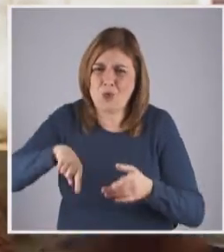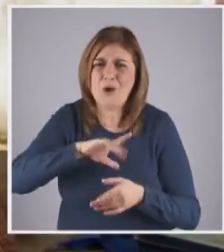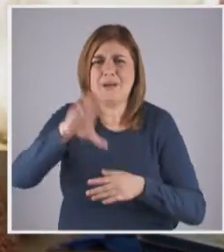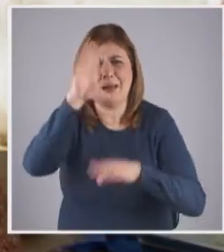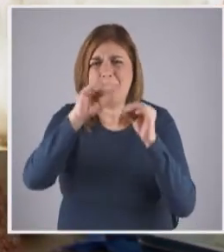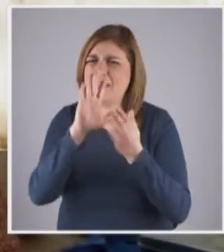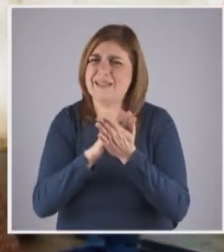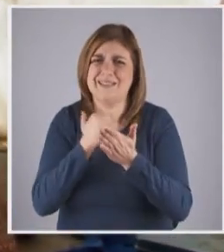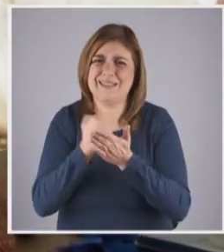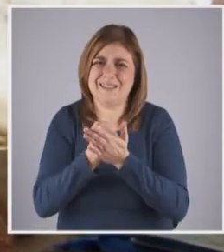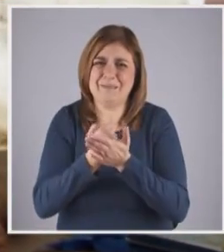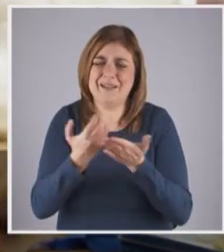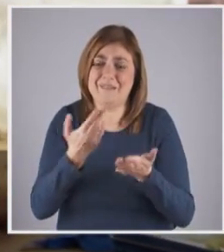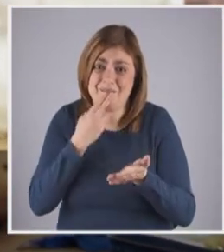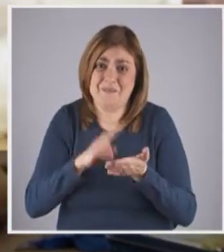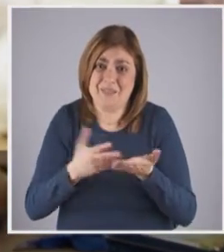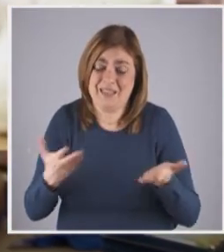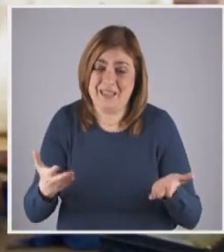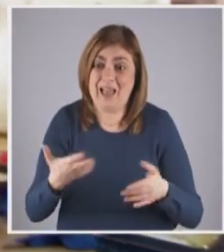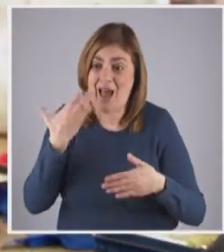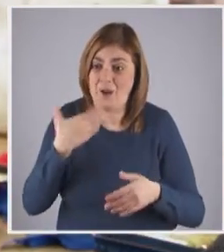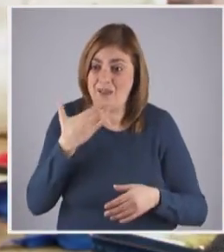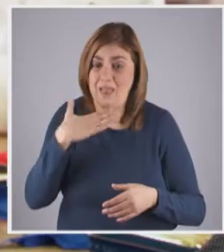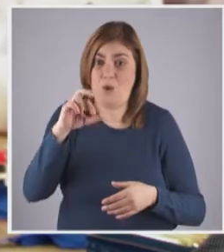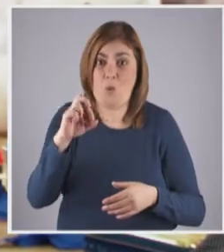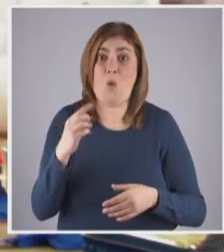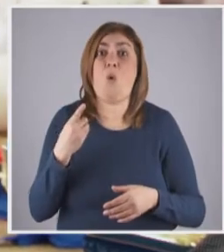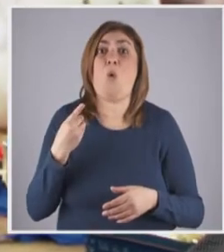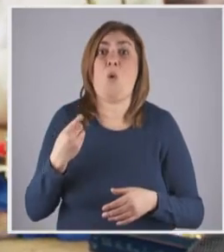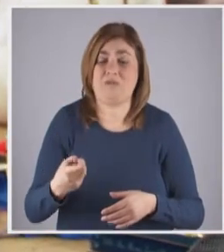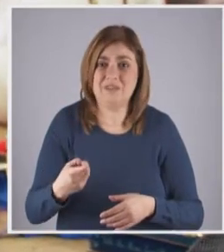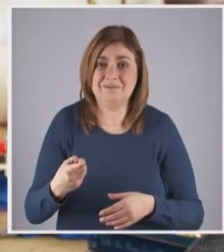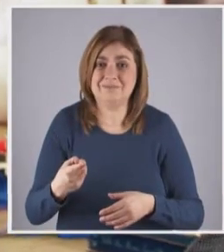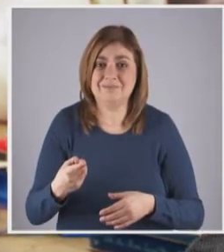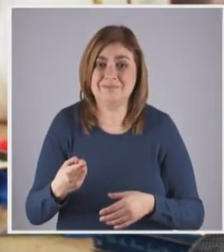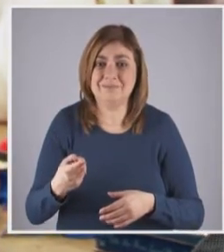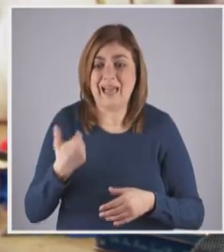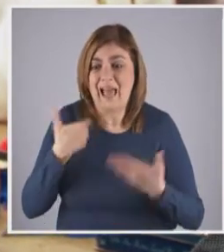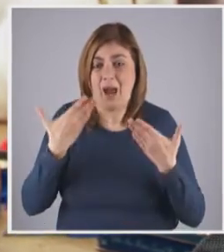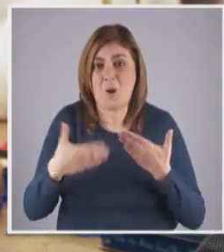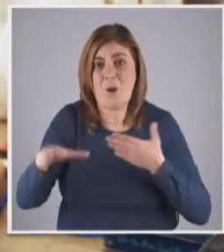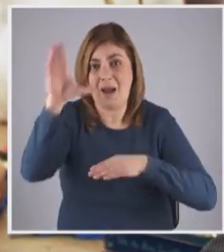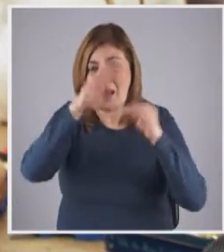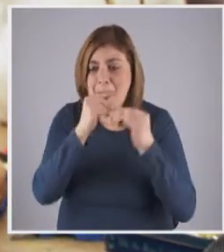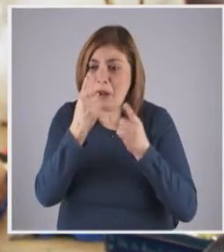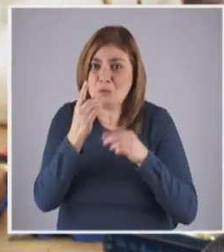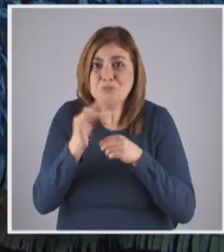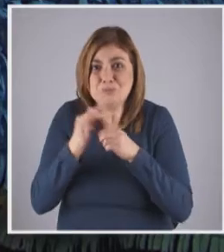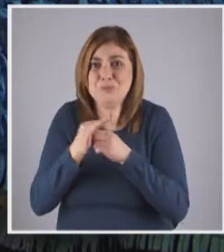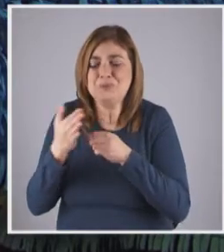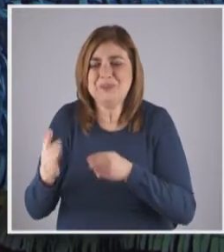sempre a aprender, não é verdade? E agora com 89 anos é que estou a aprender umas coisinhas.